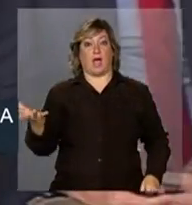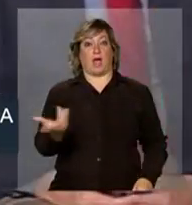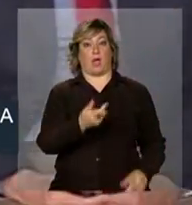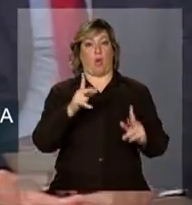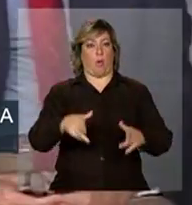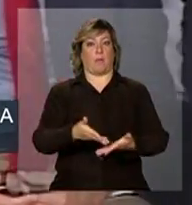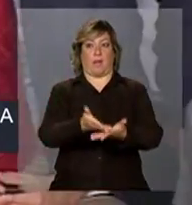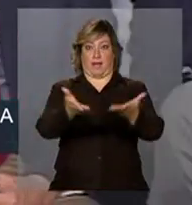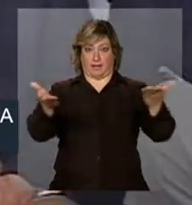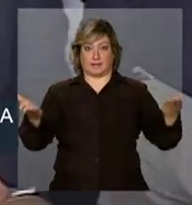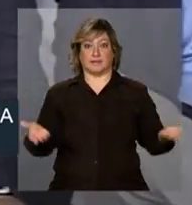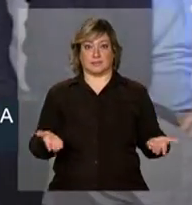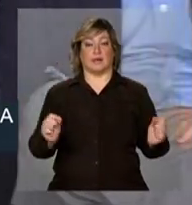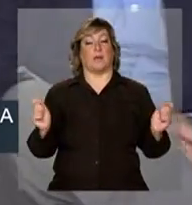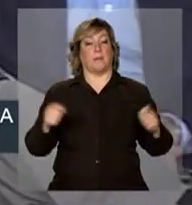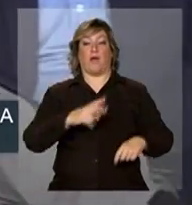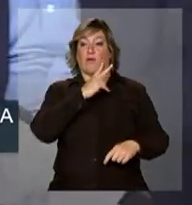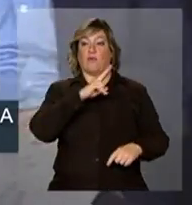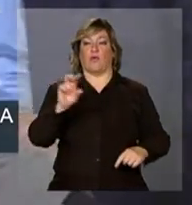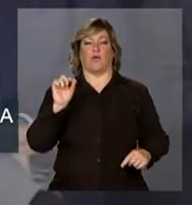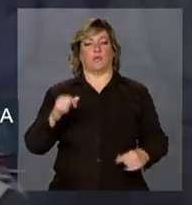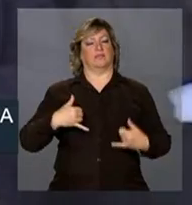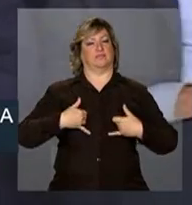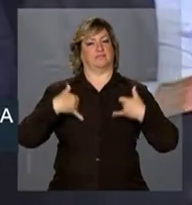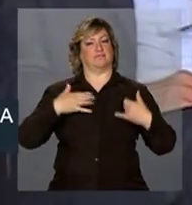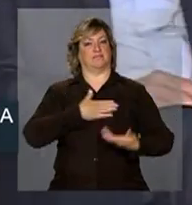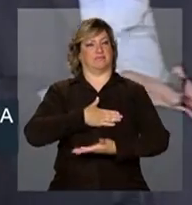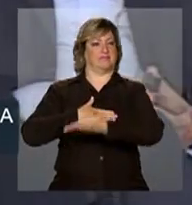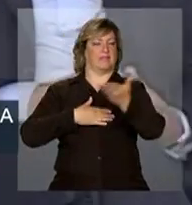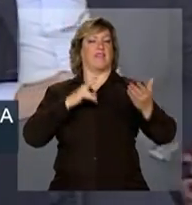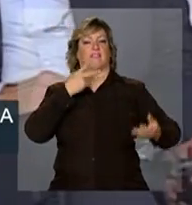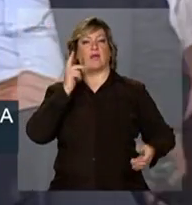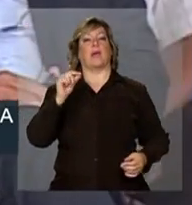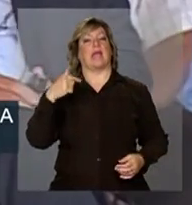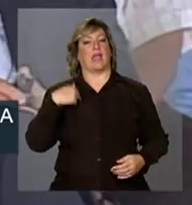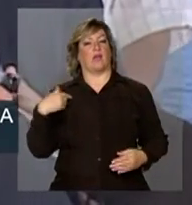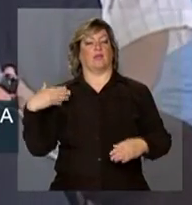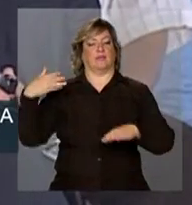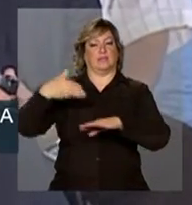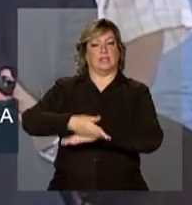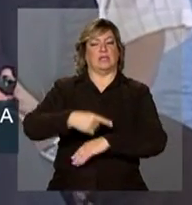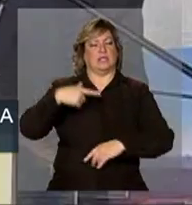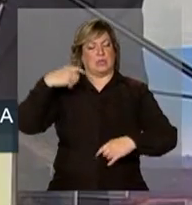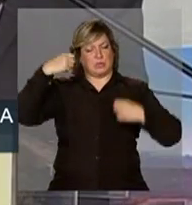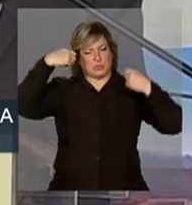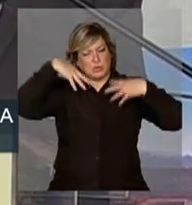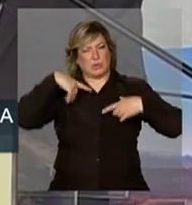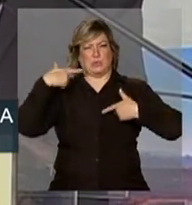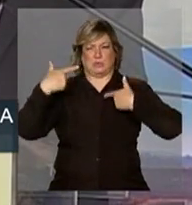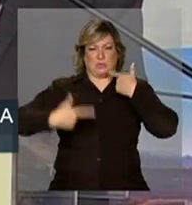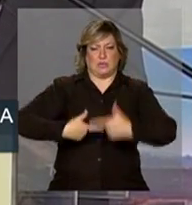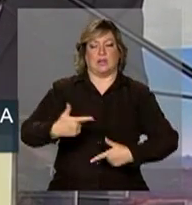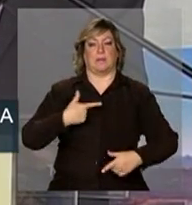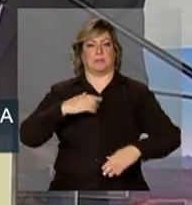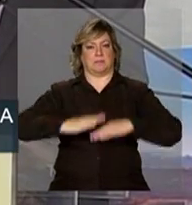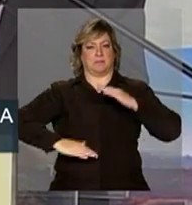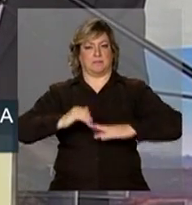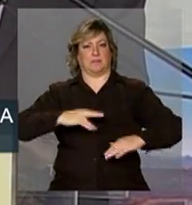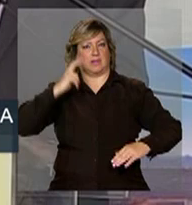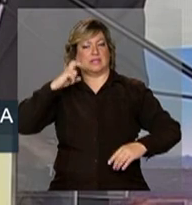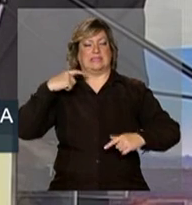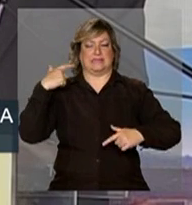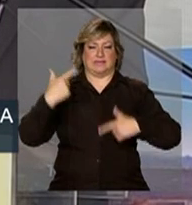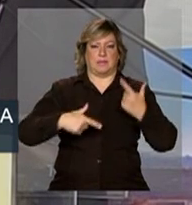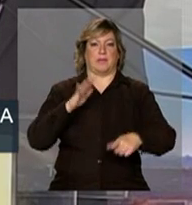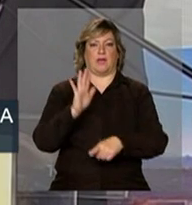essa, e que podem olhar com orgulho para tudo isso e dizer, eu participei com meu suor e a minha técnica. As